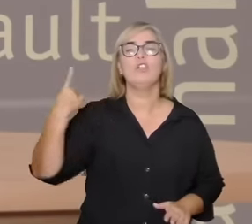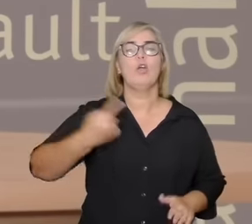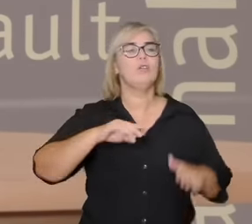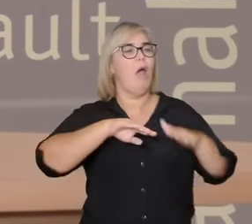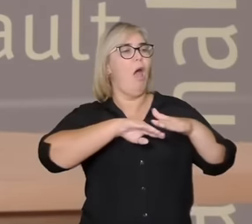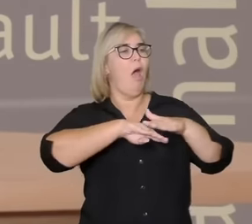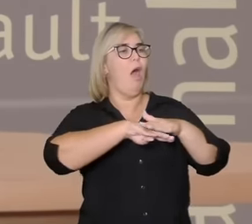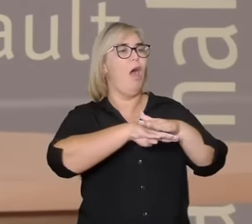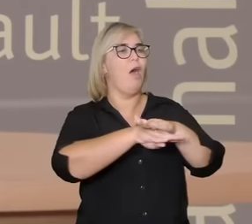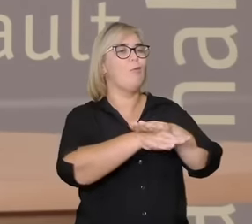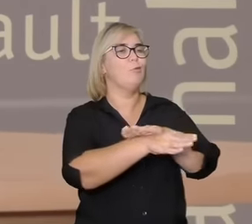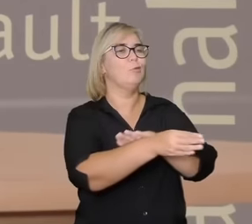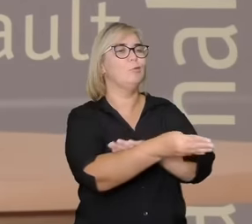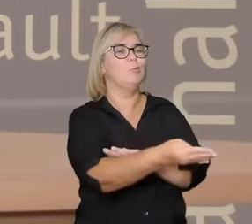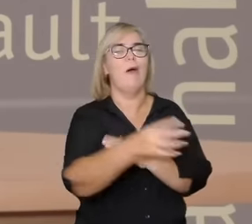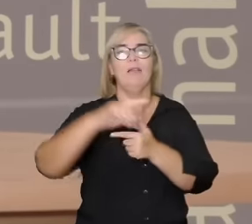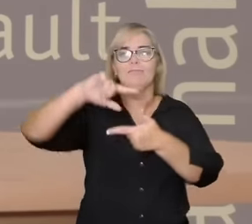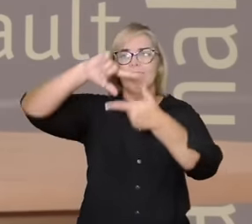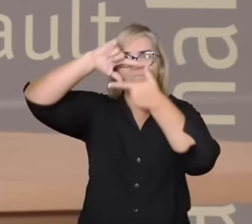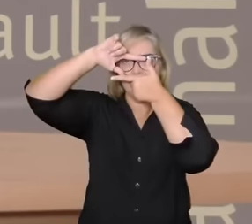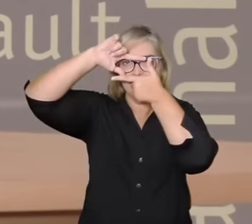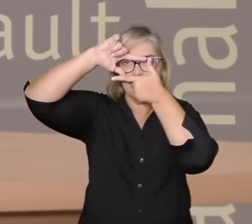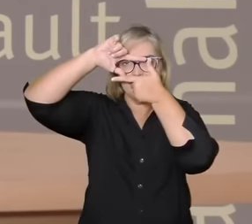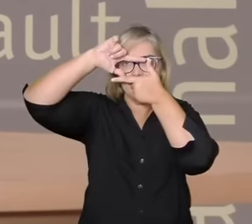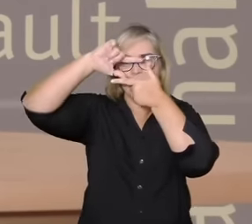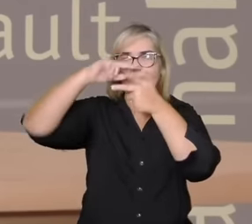somos fomos